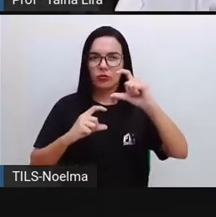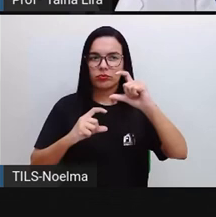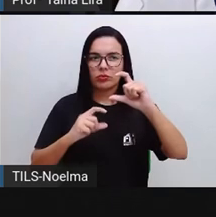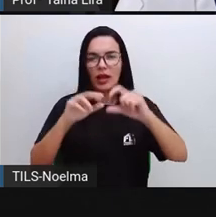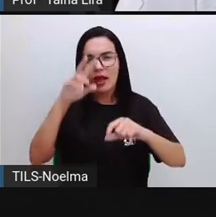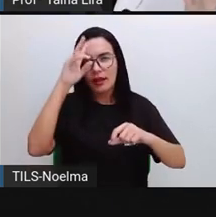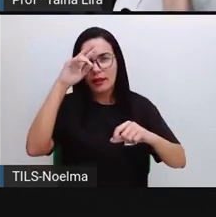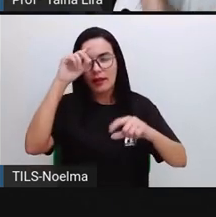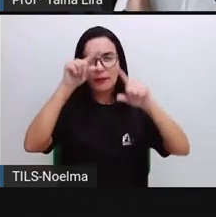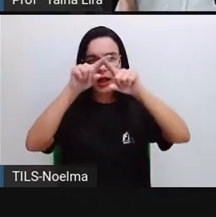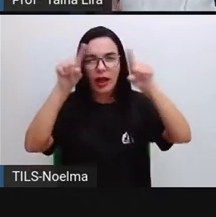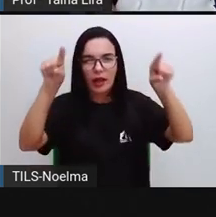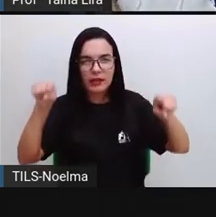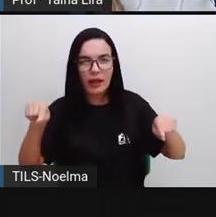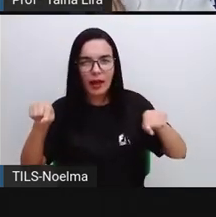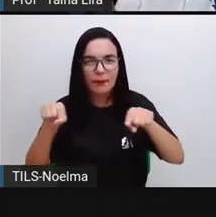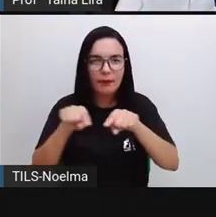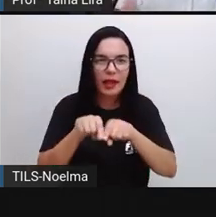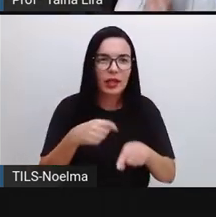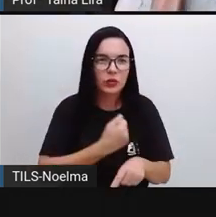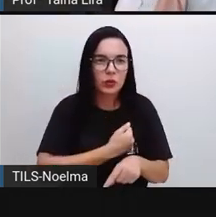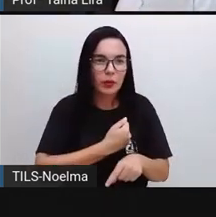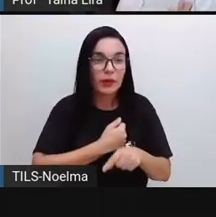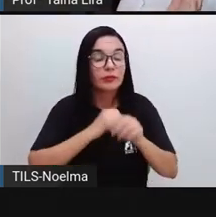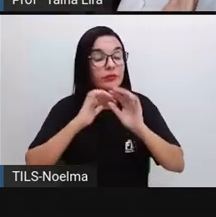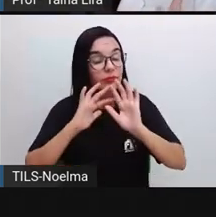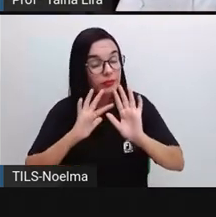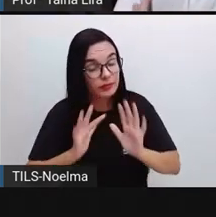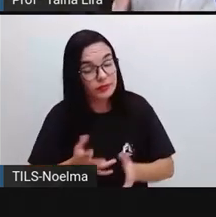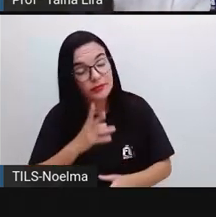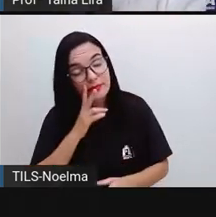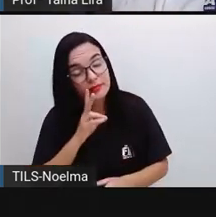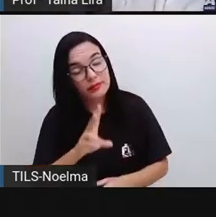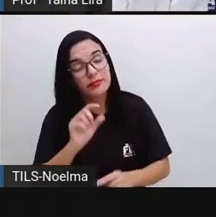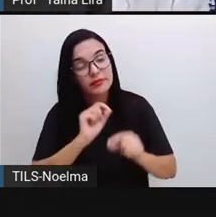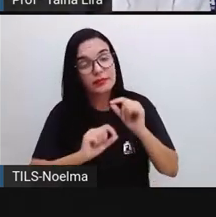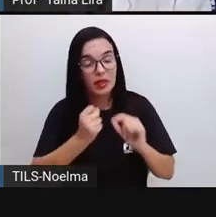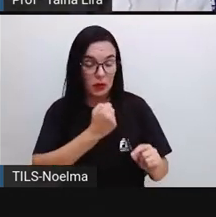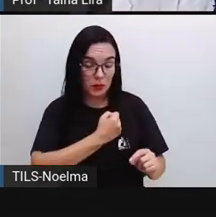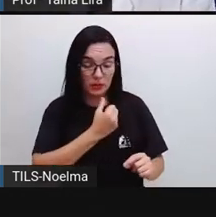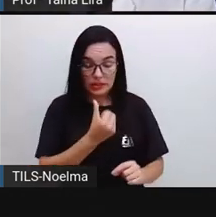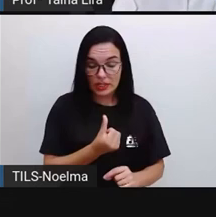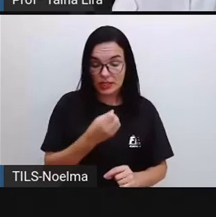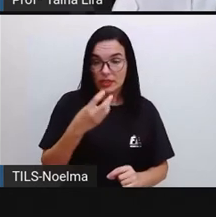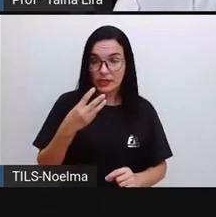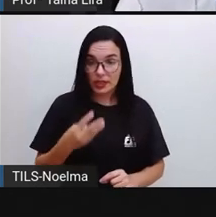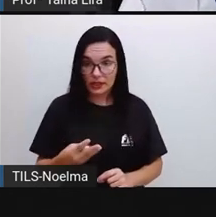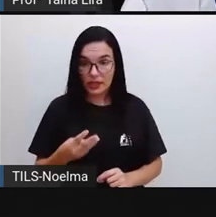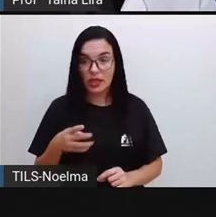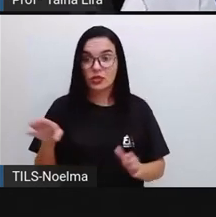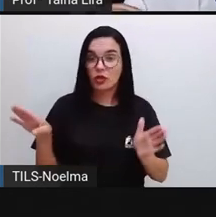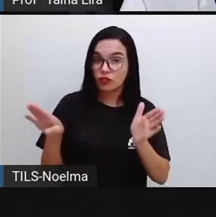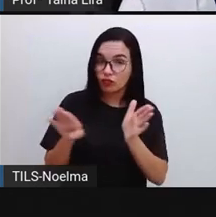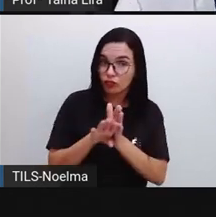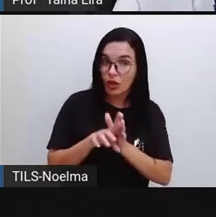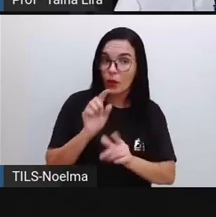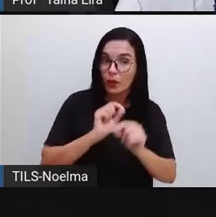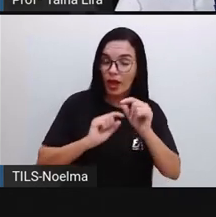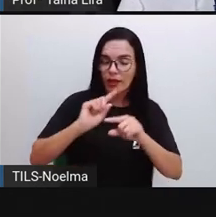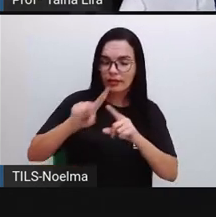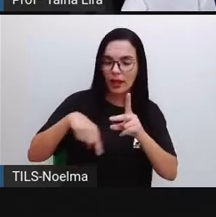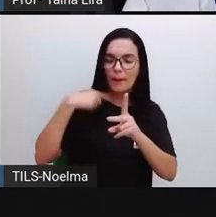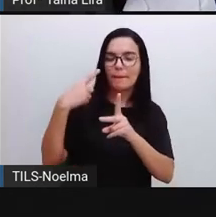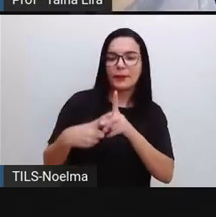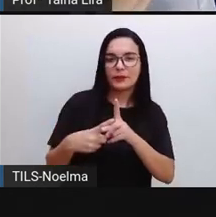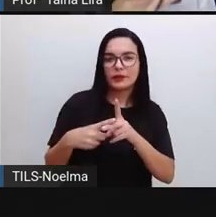numérica, nós já vimos, né? Que o número 63, ele vem ali, né? Depois. E